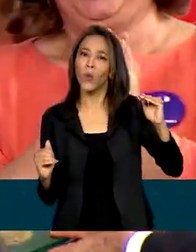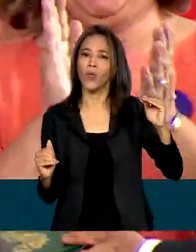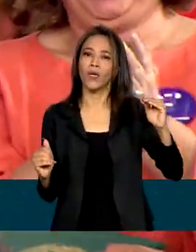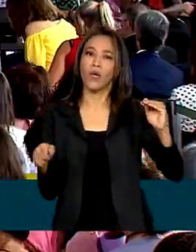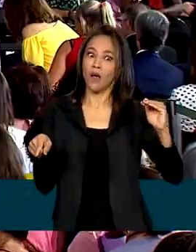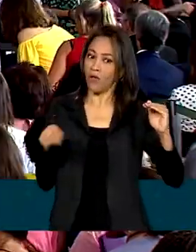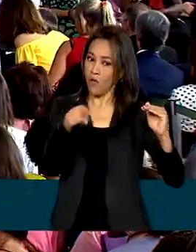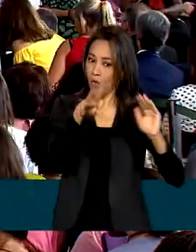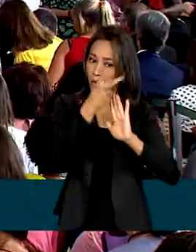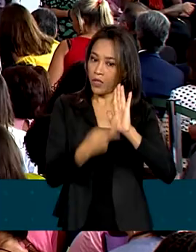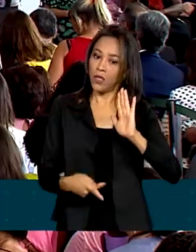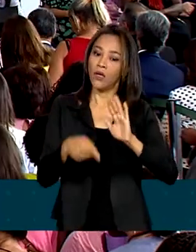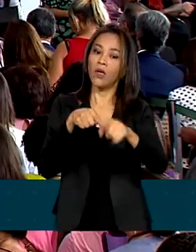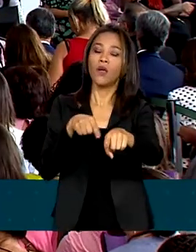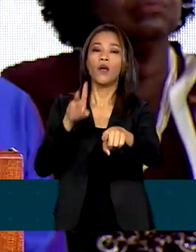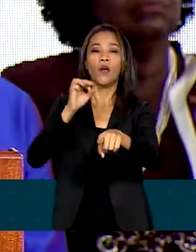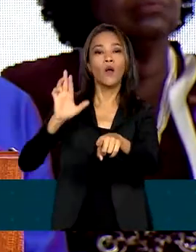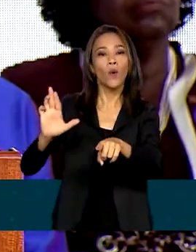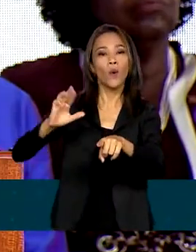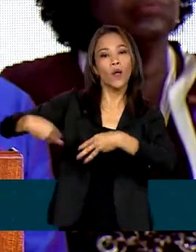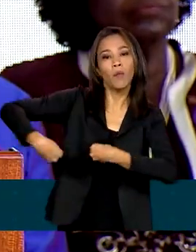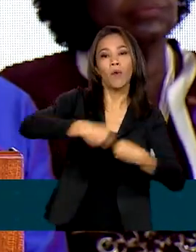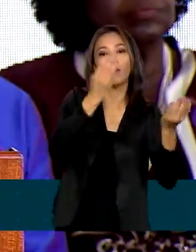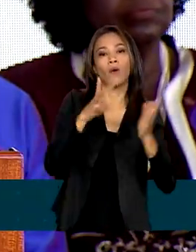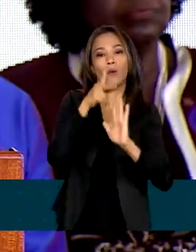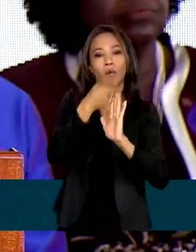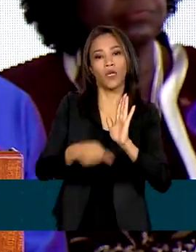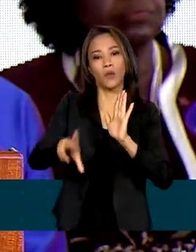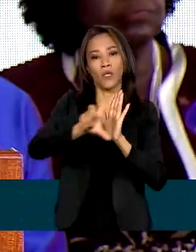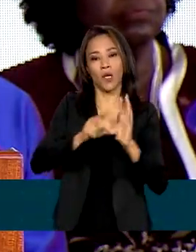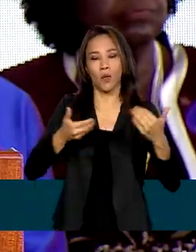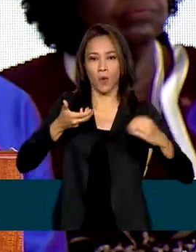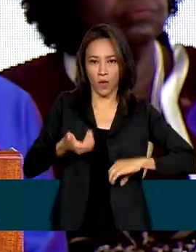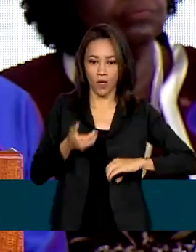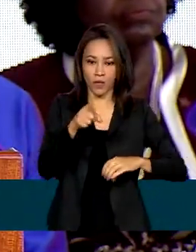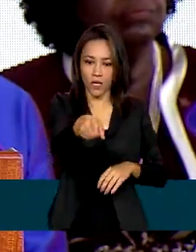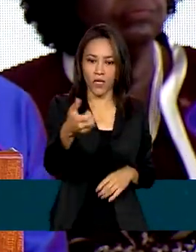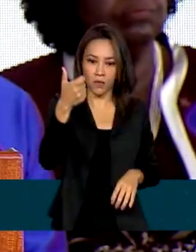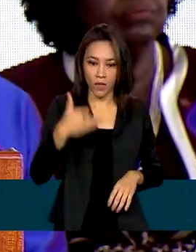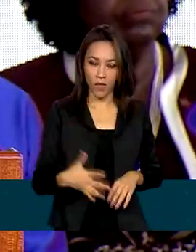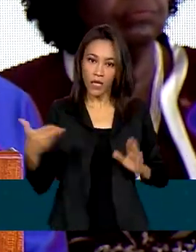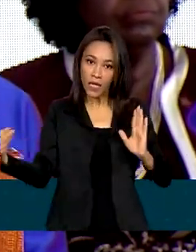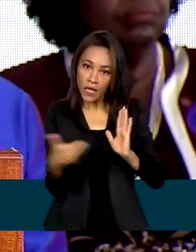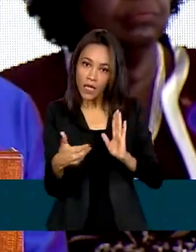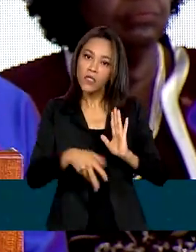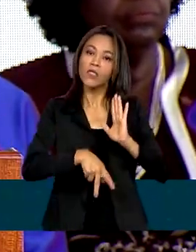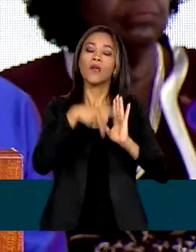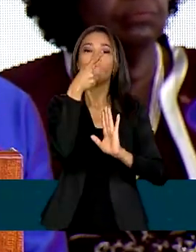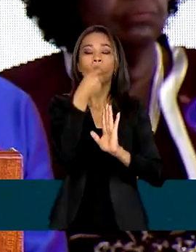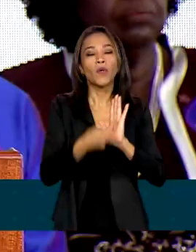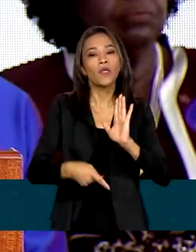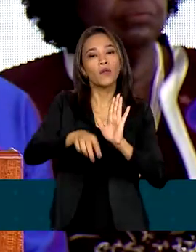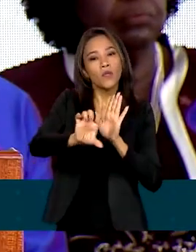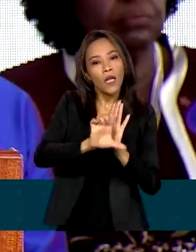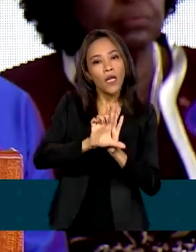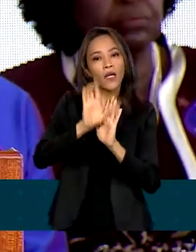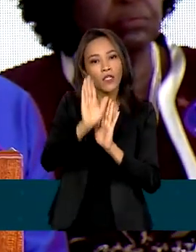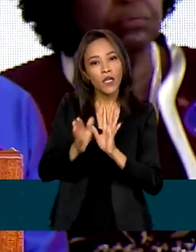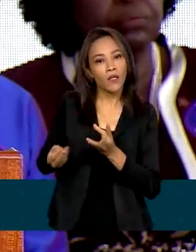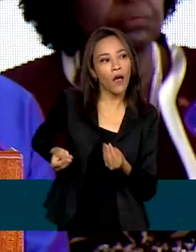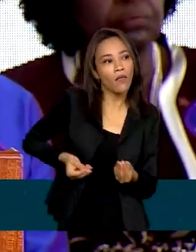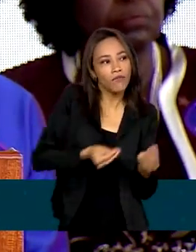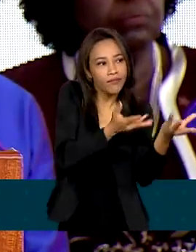Nacional um projeto de lei. É importante lembrar que nesse projeto de lei que nós estamos mandando ao Congresso Nacional,